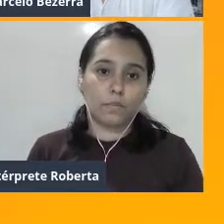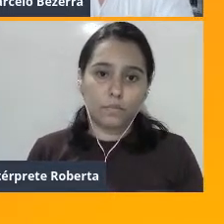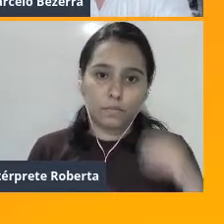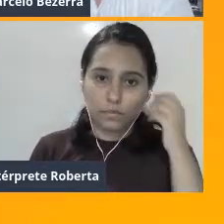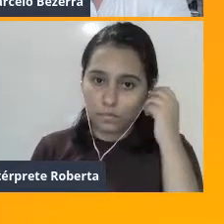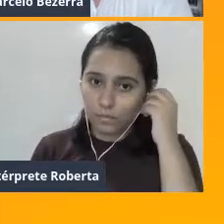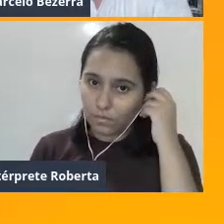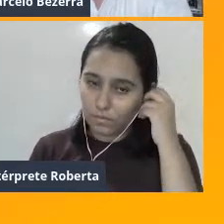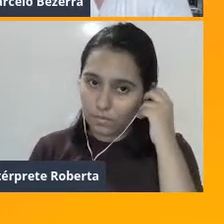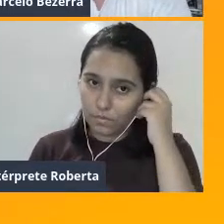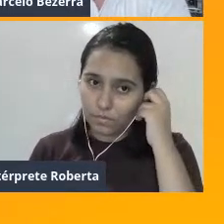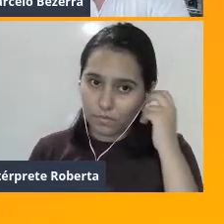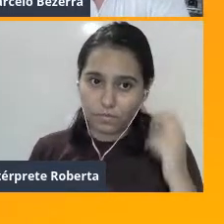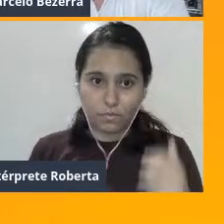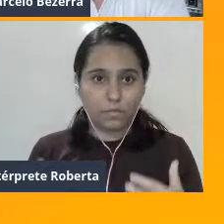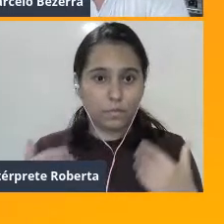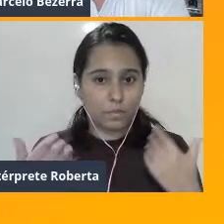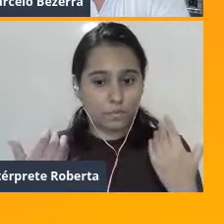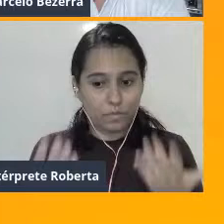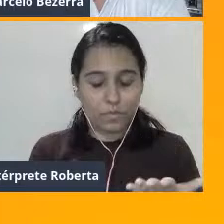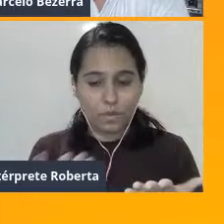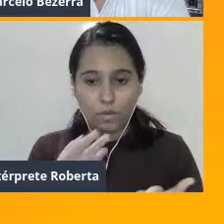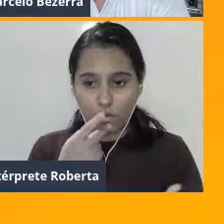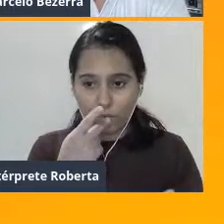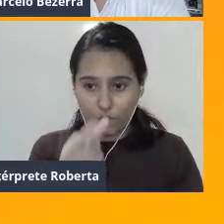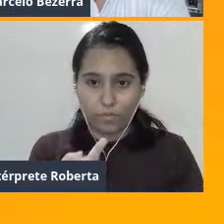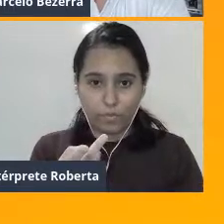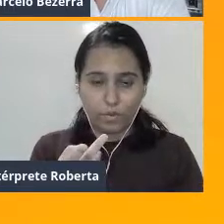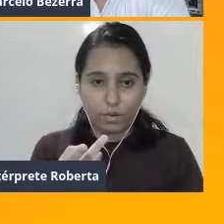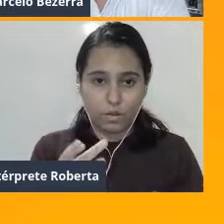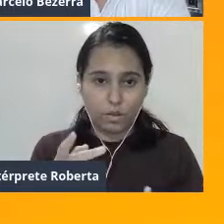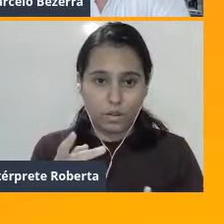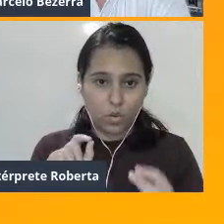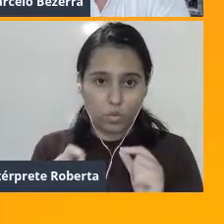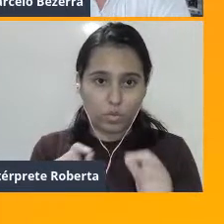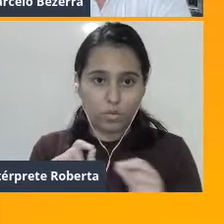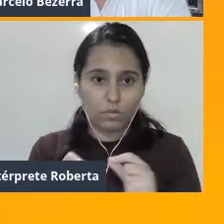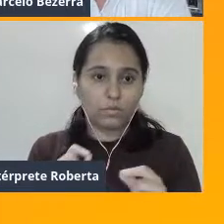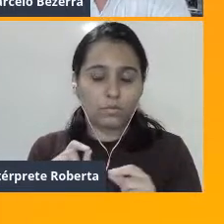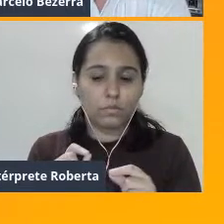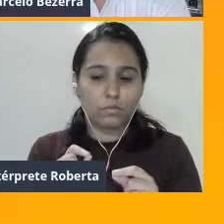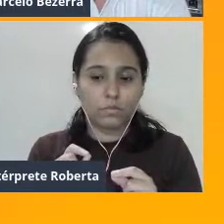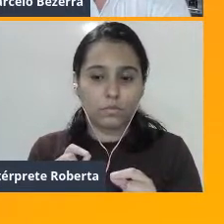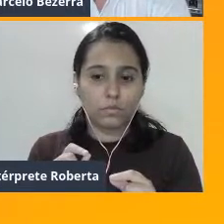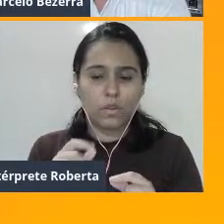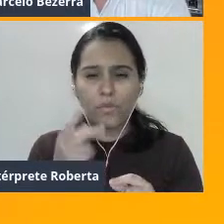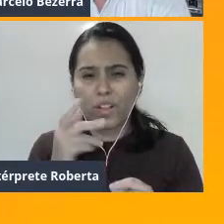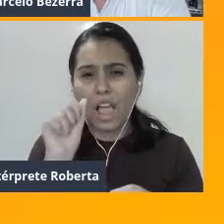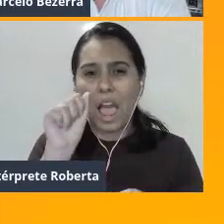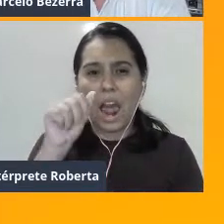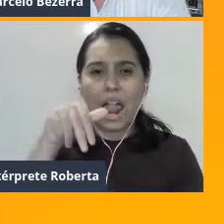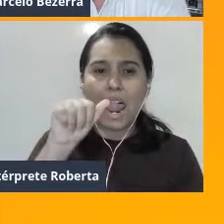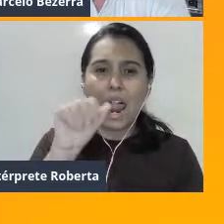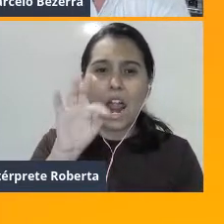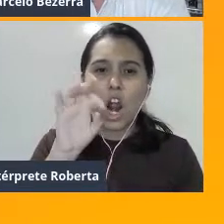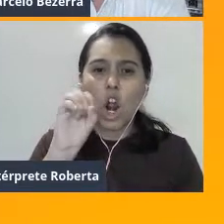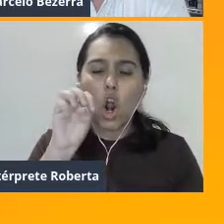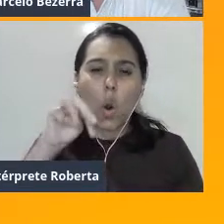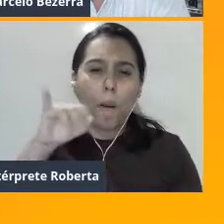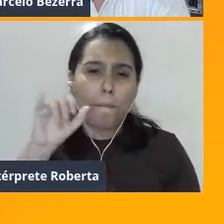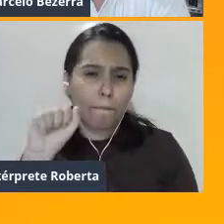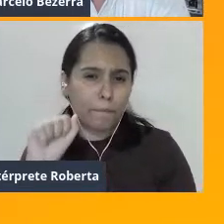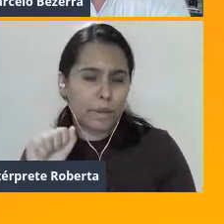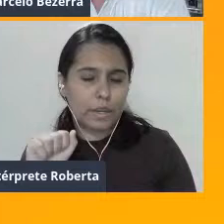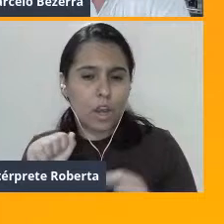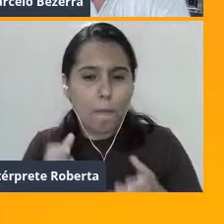Bem, então, falando um pouquinho da... Eu não vou nem falar da anatomia reprodutiva. Eu vou falar apenas